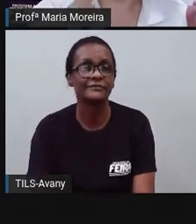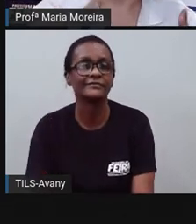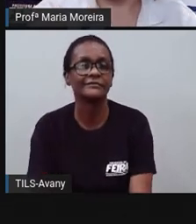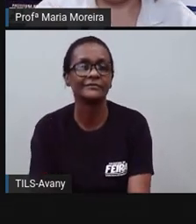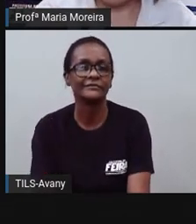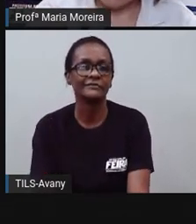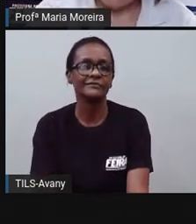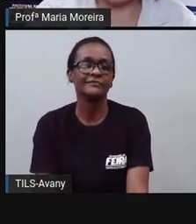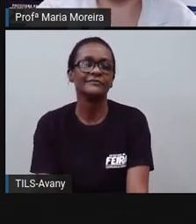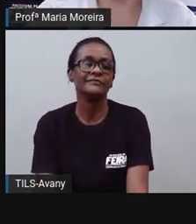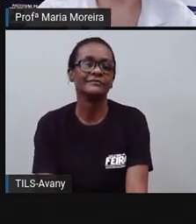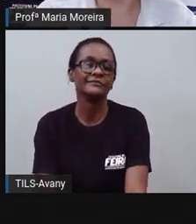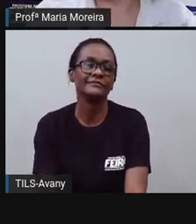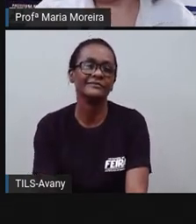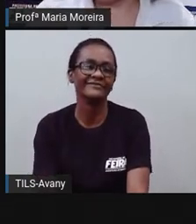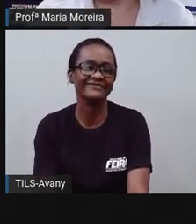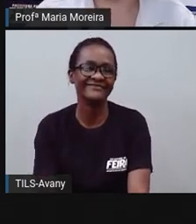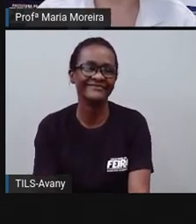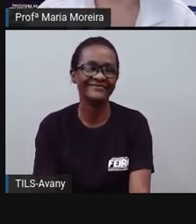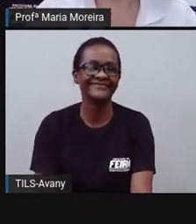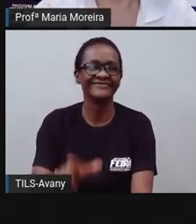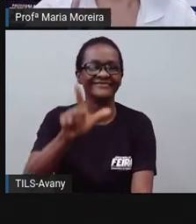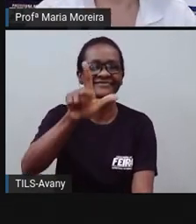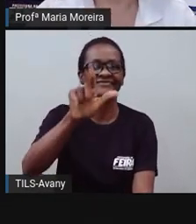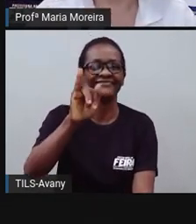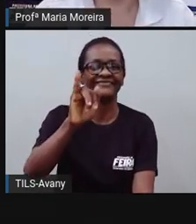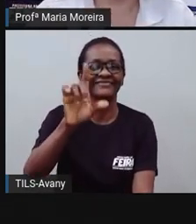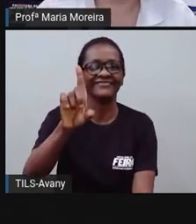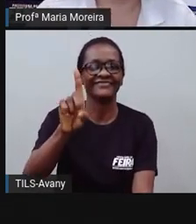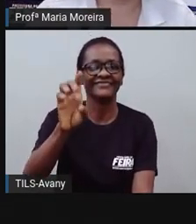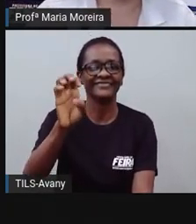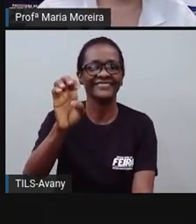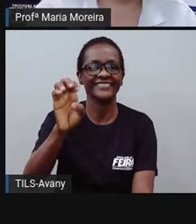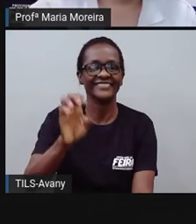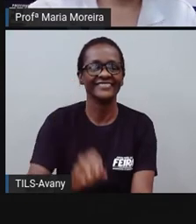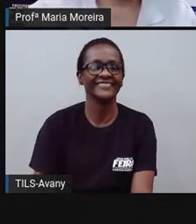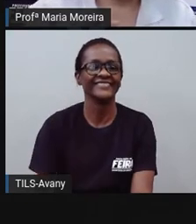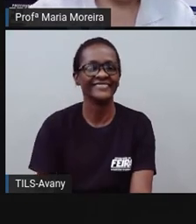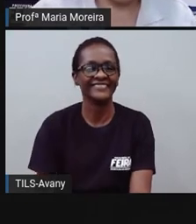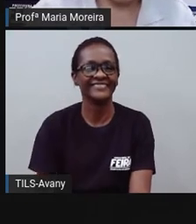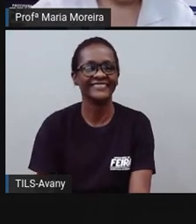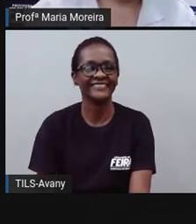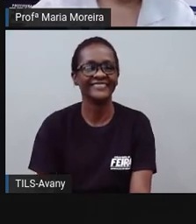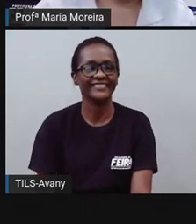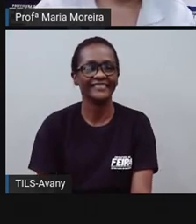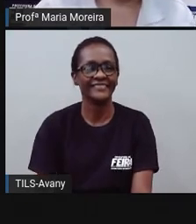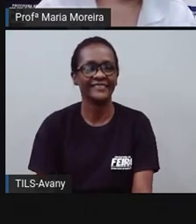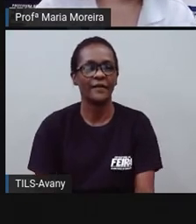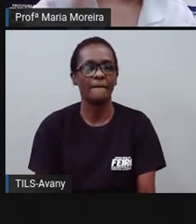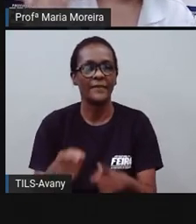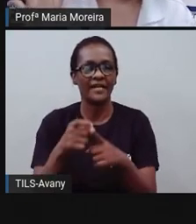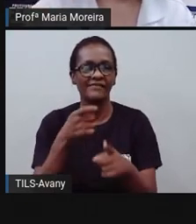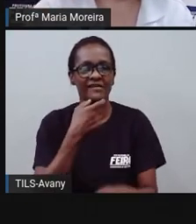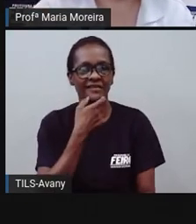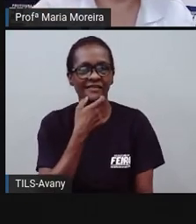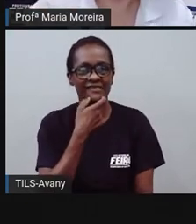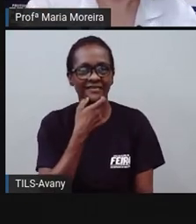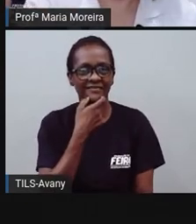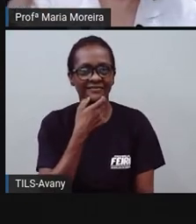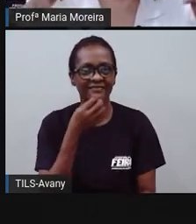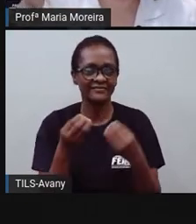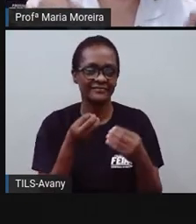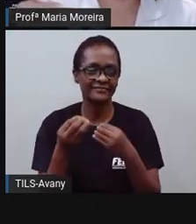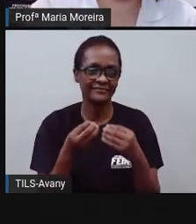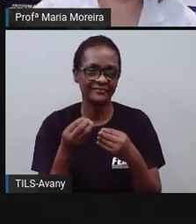é ruim. Não vai fazer nada, né? O parágrafo de introdução. Como assim de introdução? Ele vai te apresentar